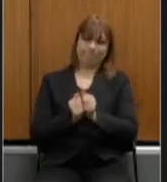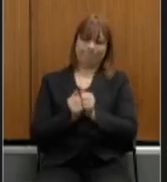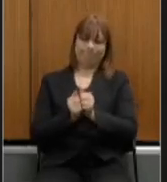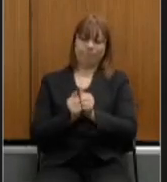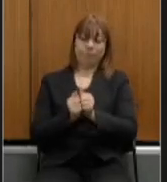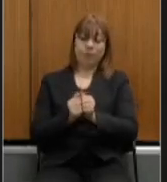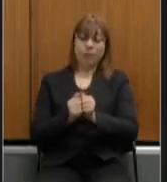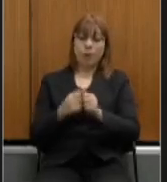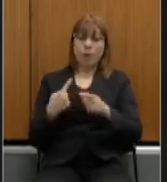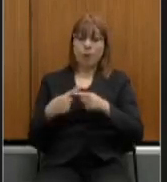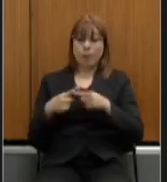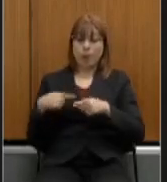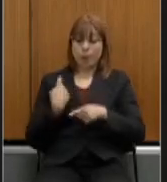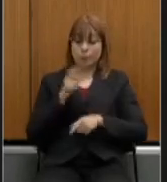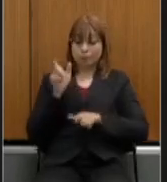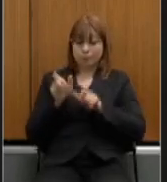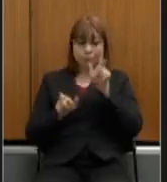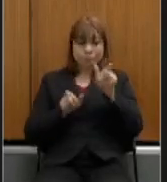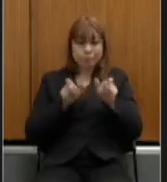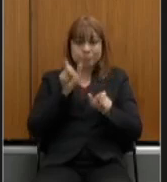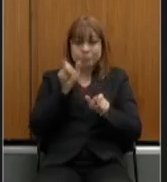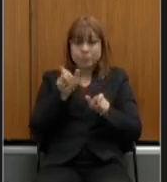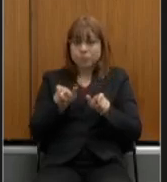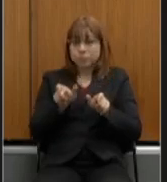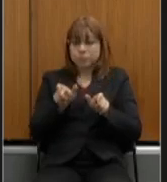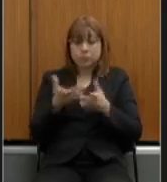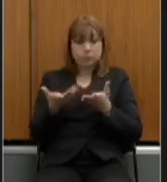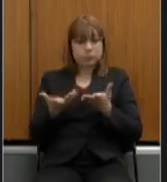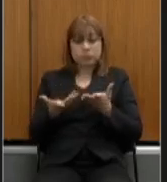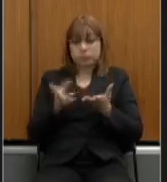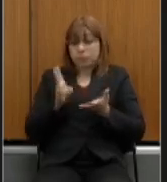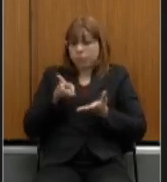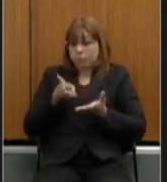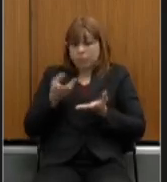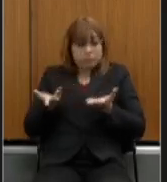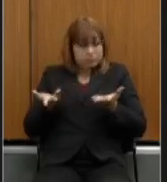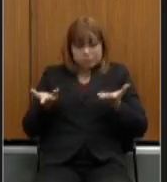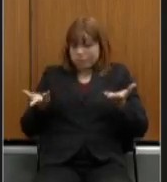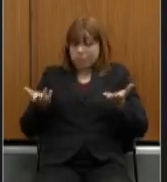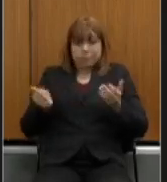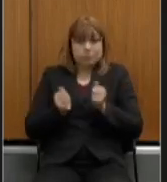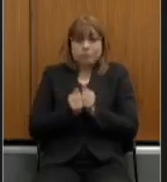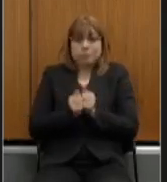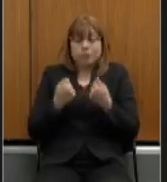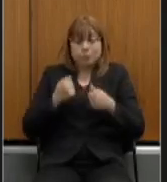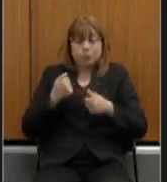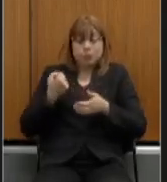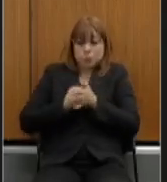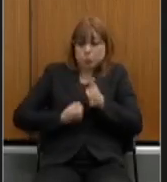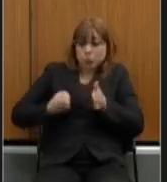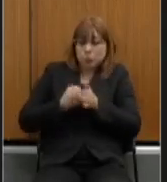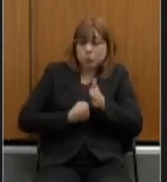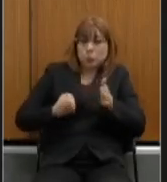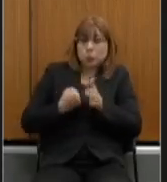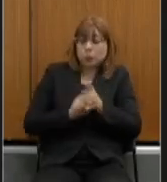pessoas cidadãos do mesmo rincão e precisamos lutar para que as coisas melhorem para todos